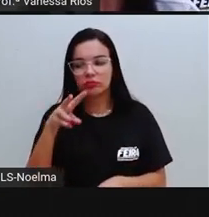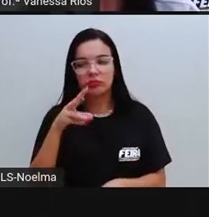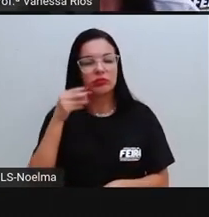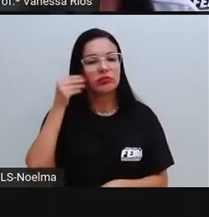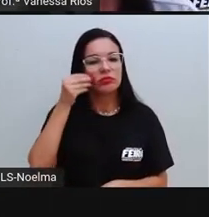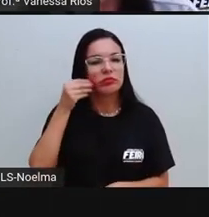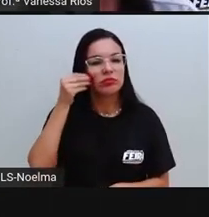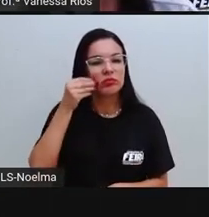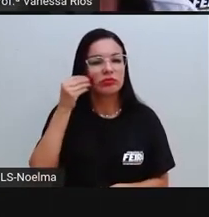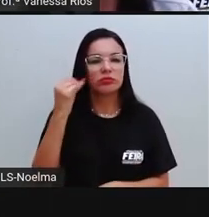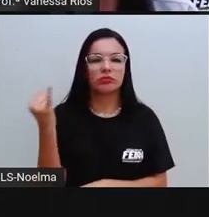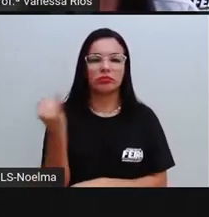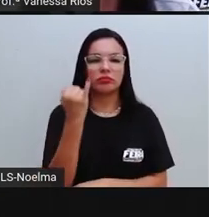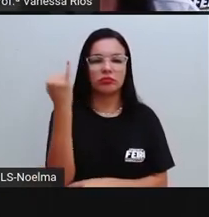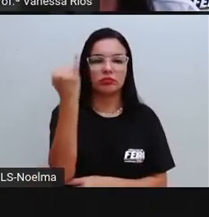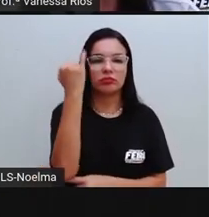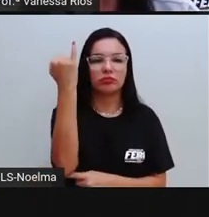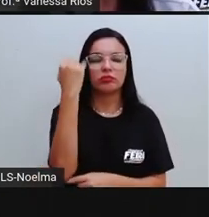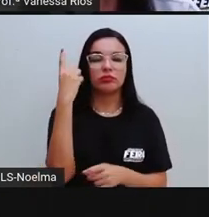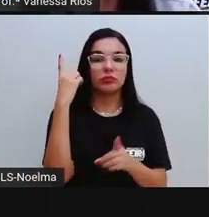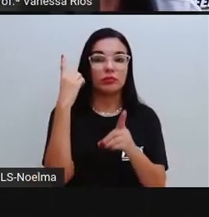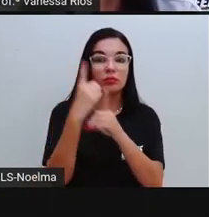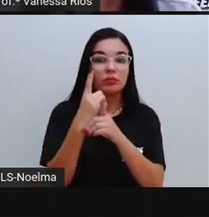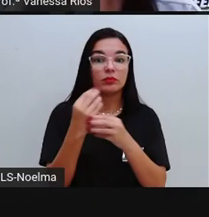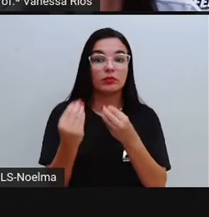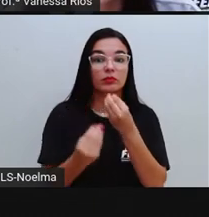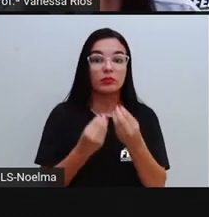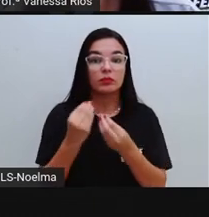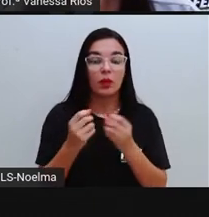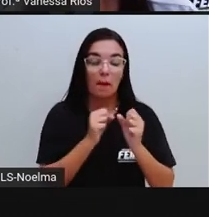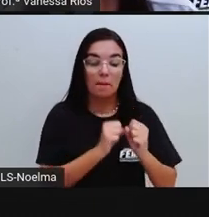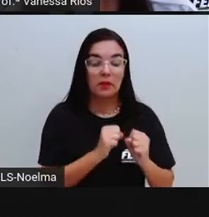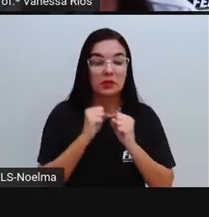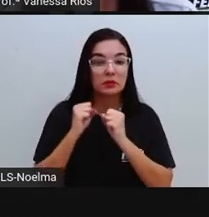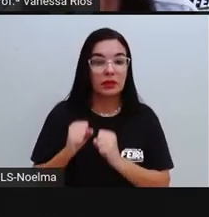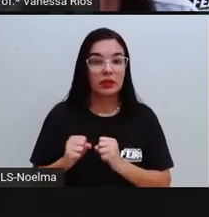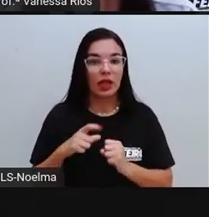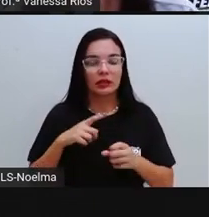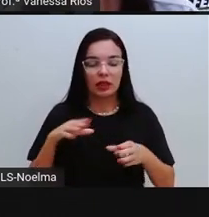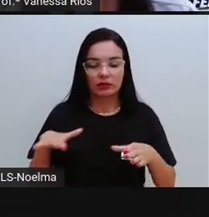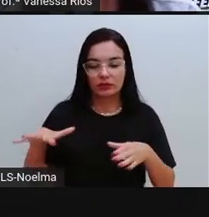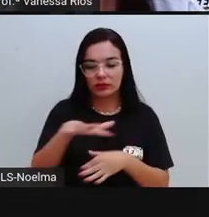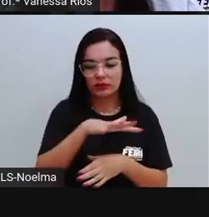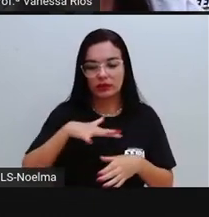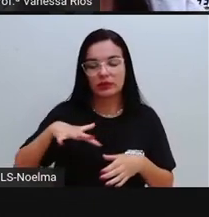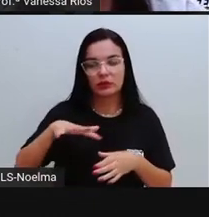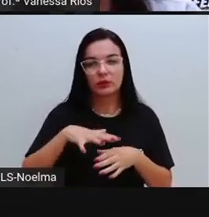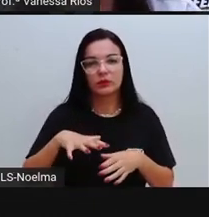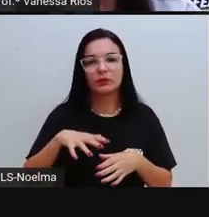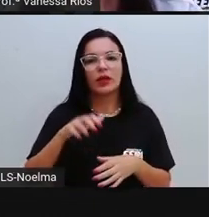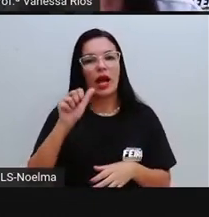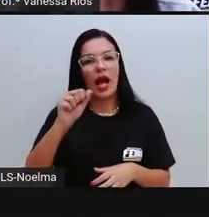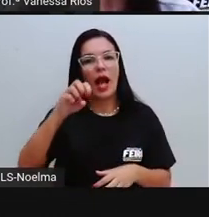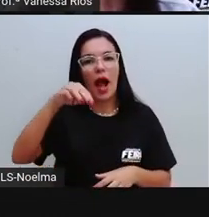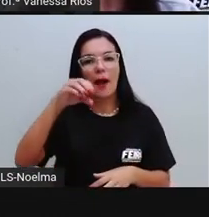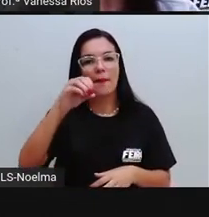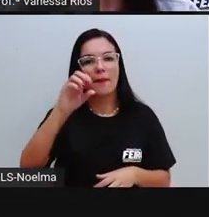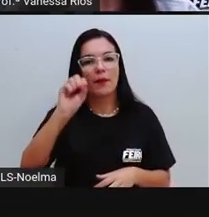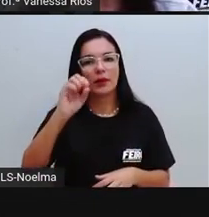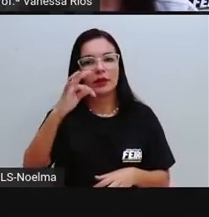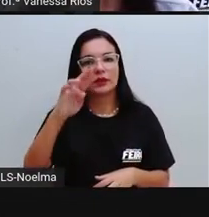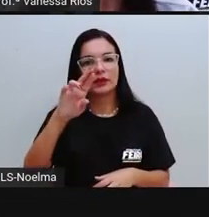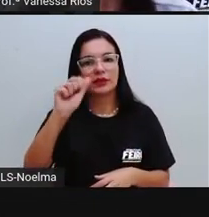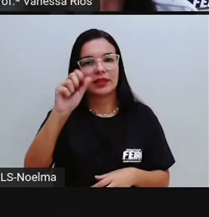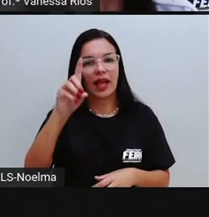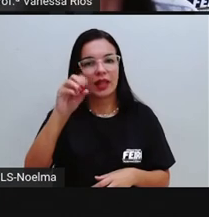podemos encontrar aí os resultados com possibilidades dentro de um espaço amostral. Dê continuidade agora com a sua